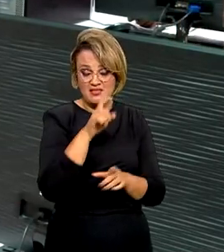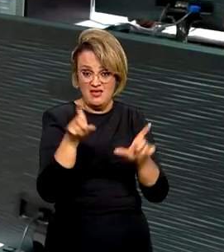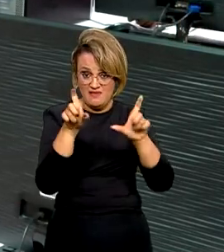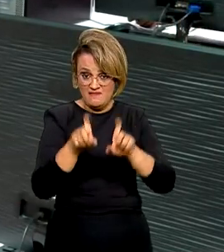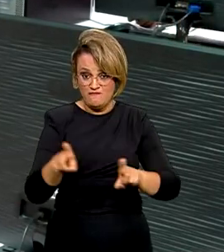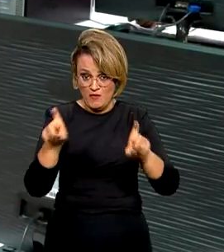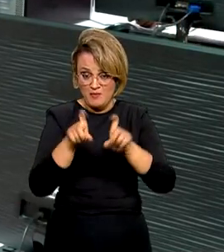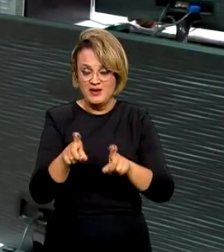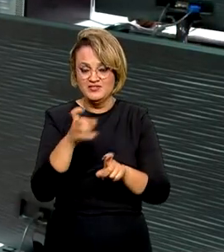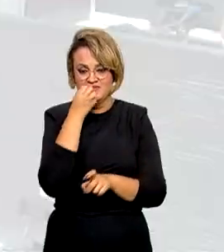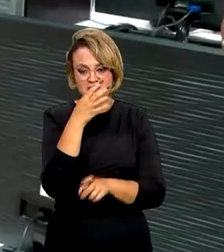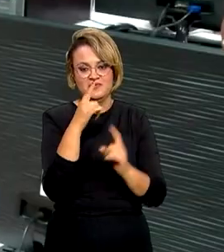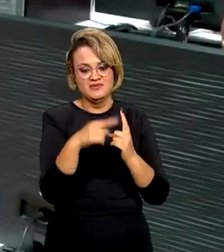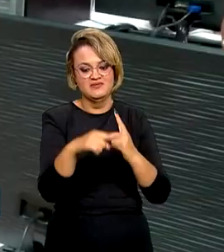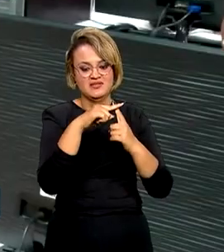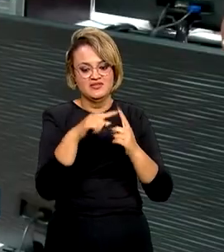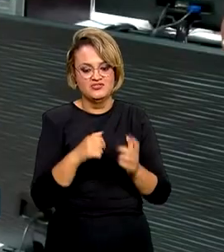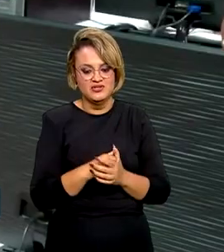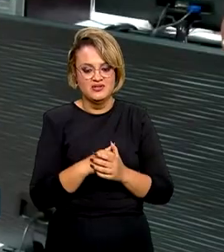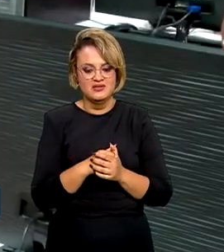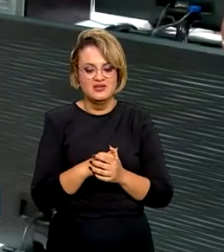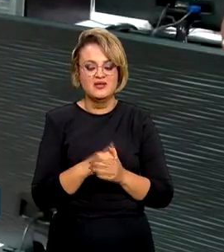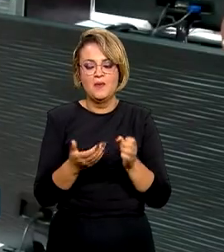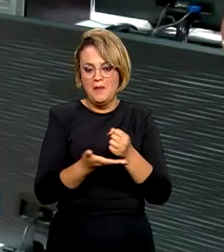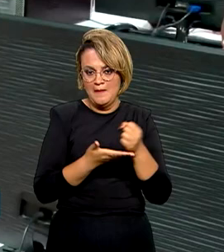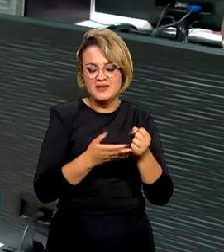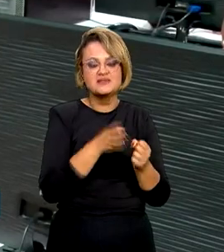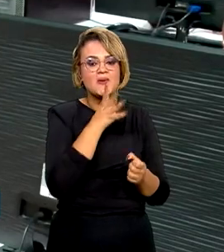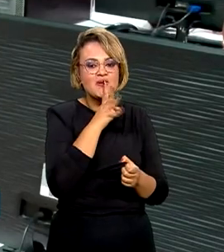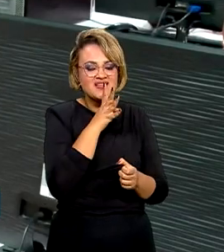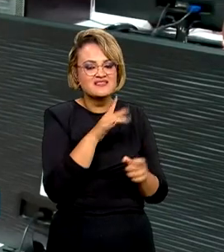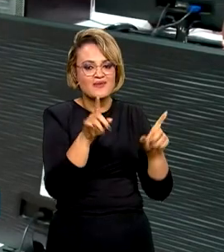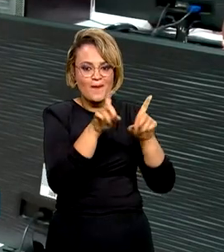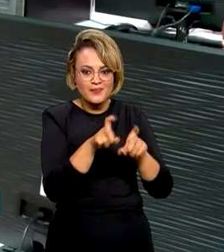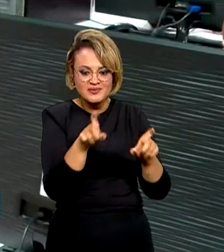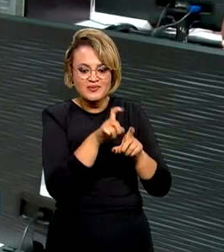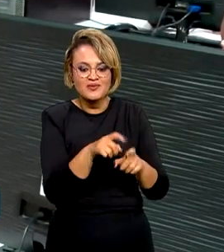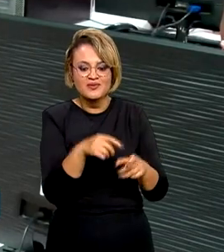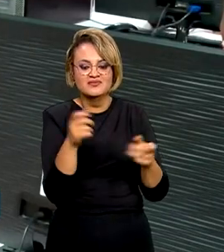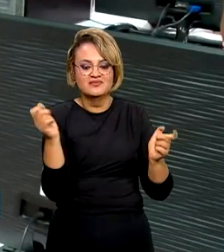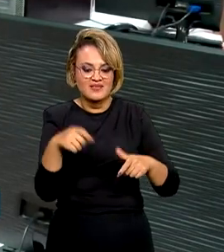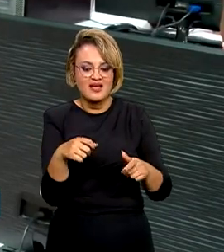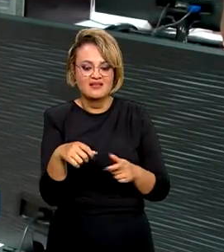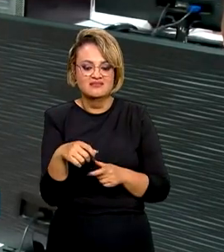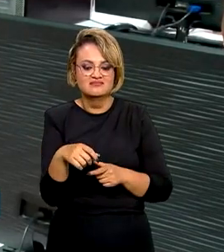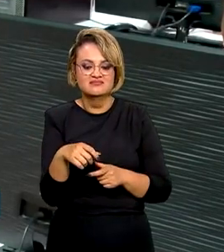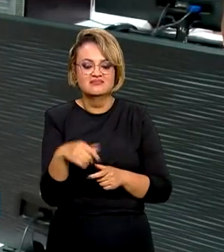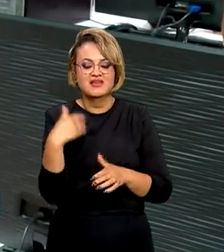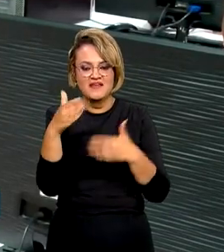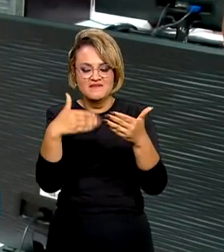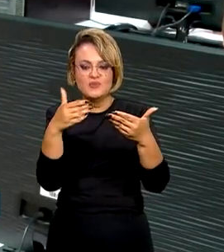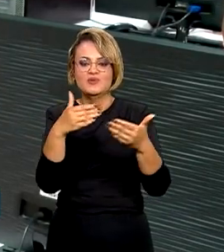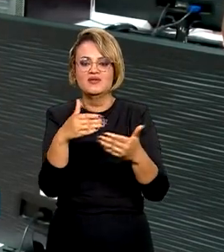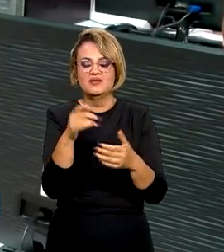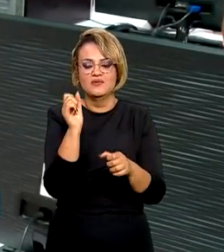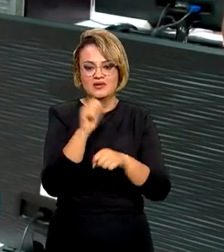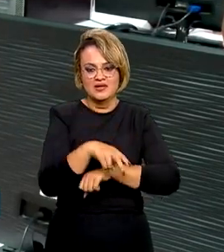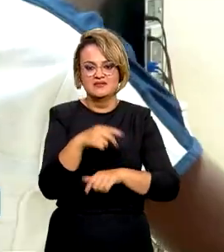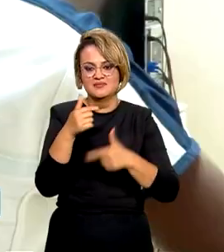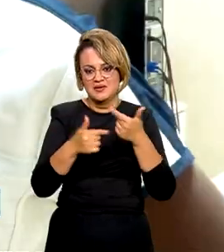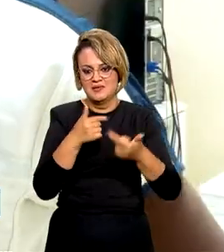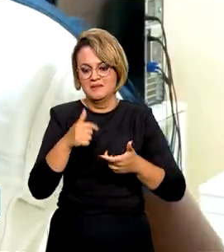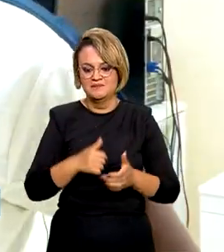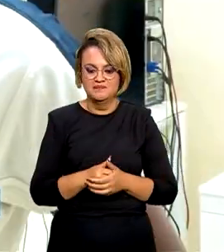uma certa vantagem. E com uma base na informática eu vou ter mais facilidade em arranjar um bom